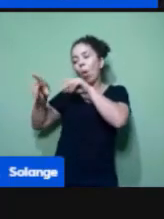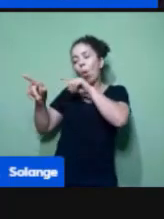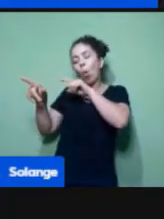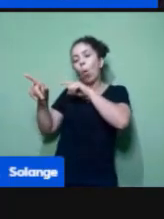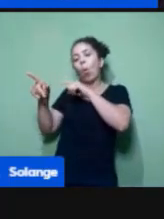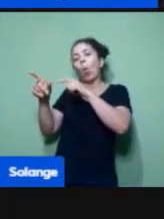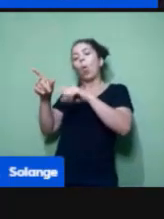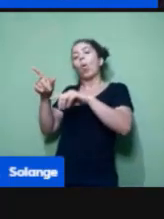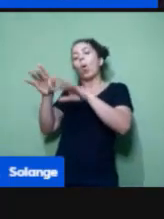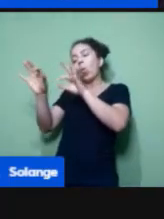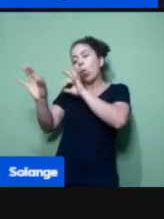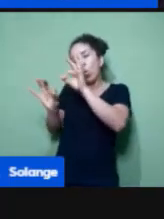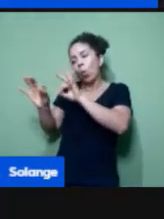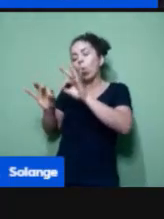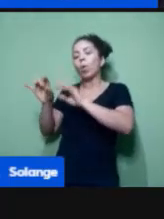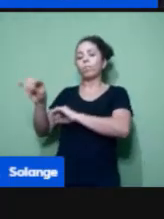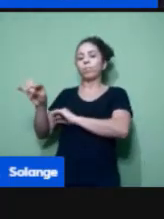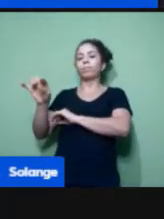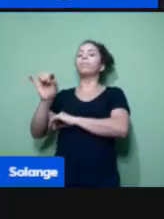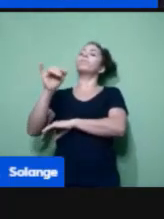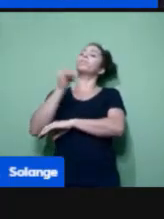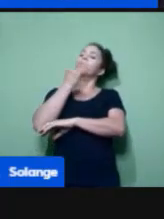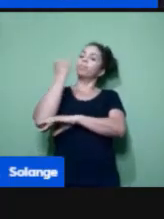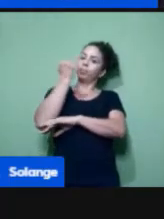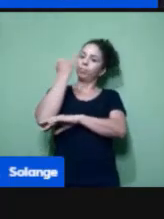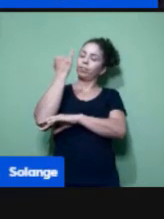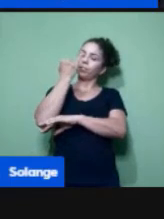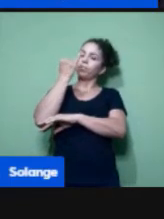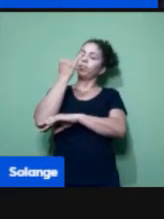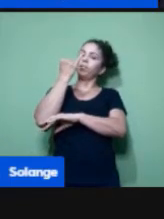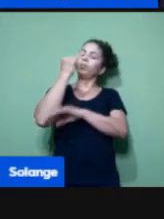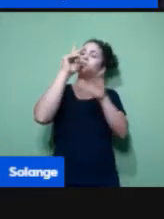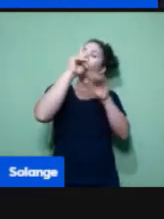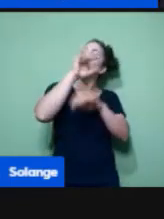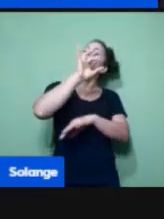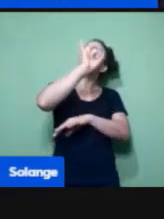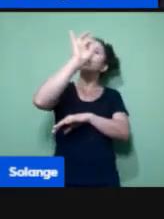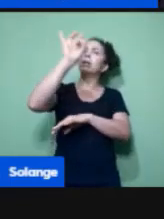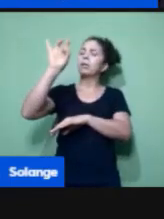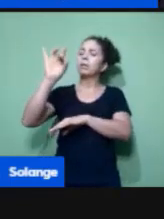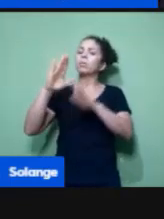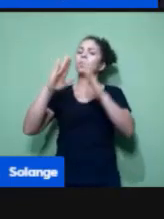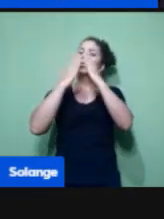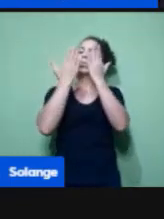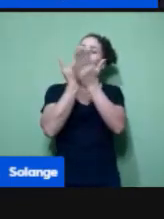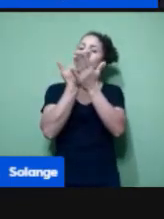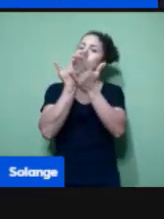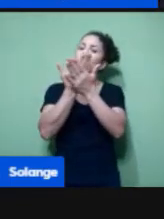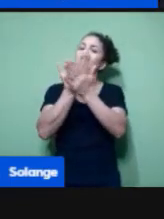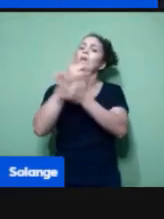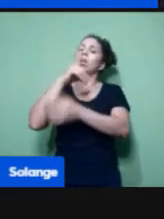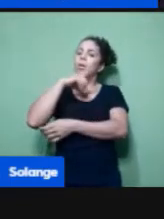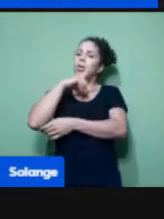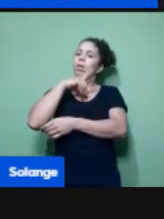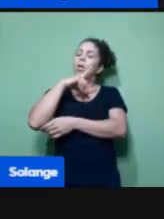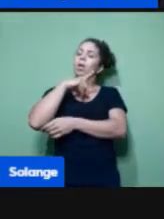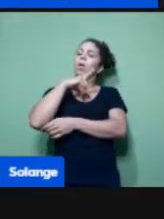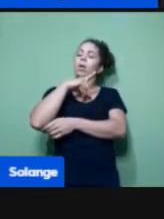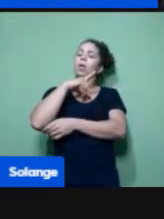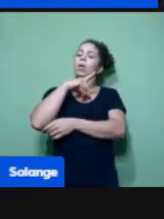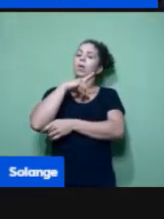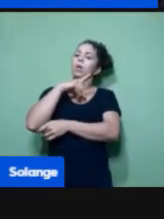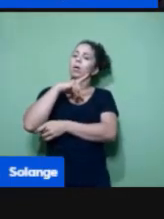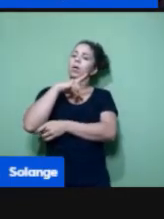Importante, cada escola tem a sua autonomia, desde que atenda os protocolos de biossegurança.